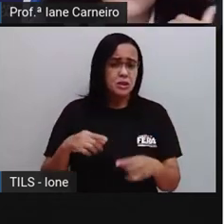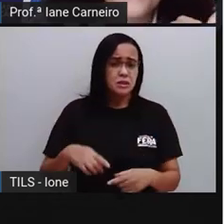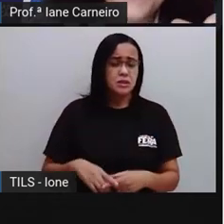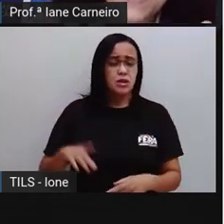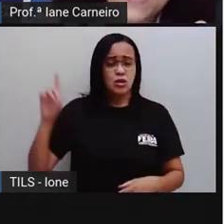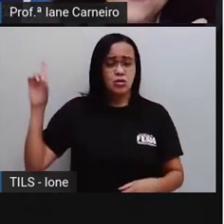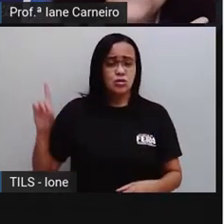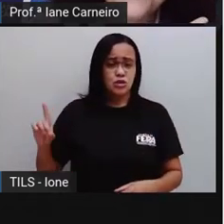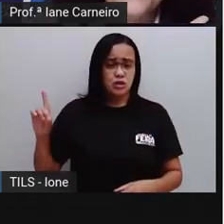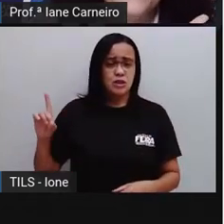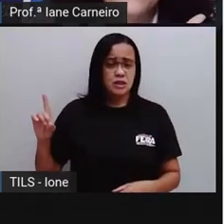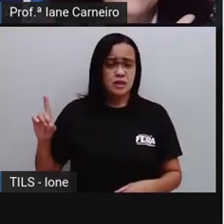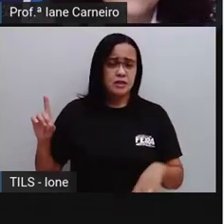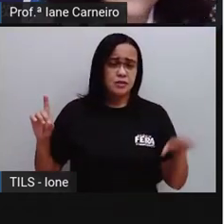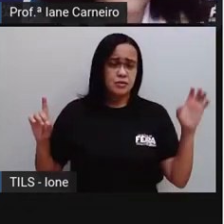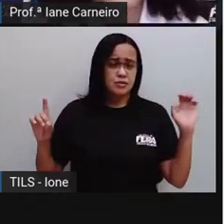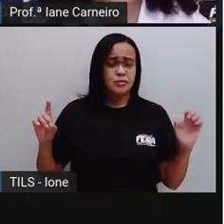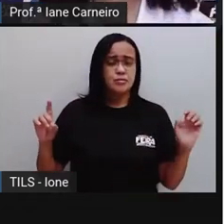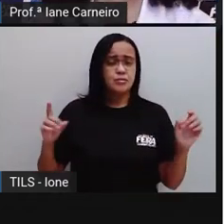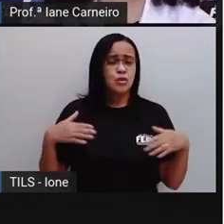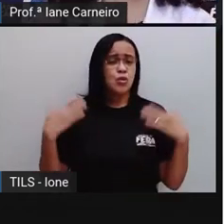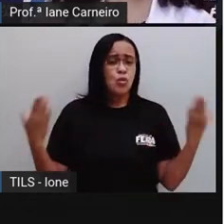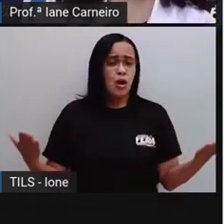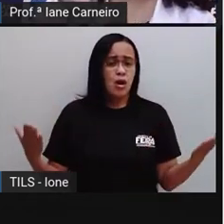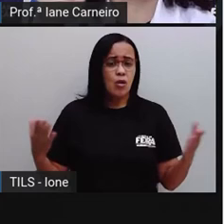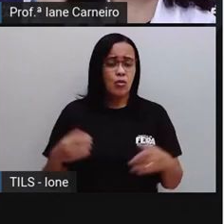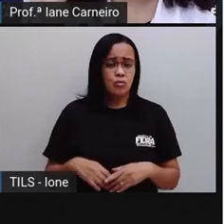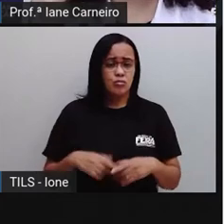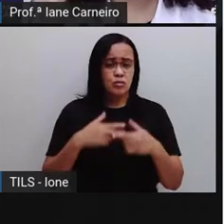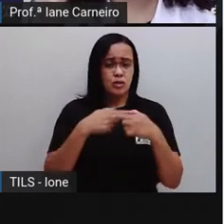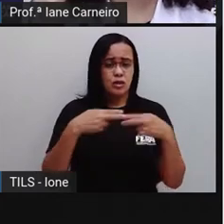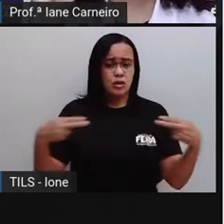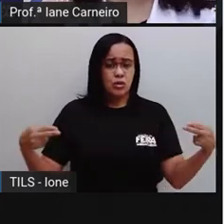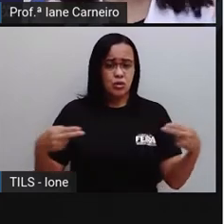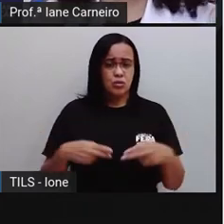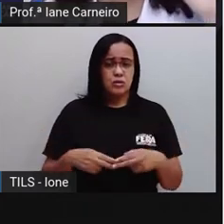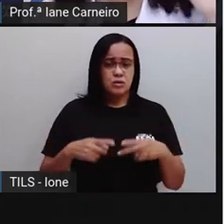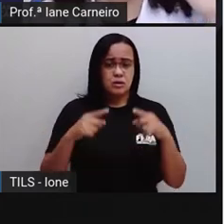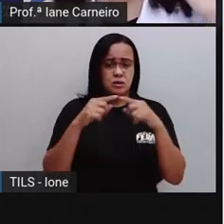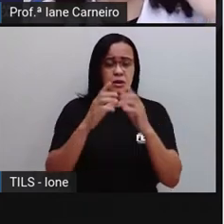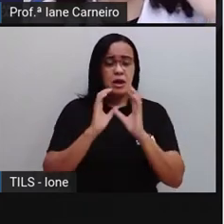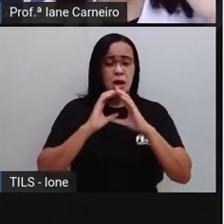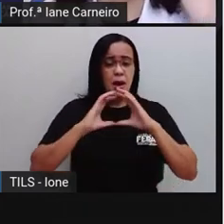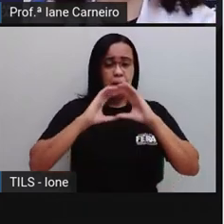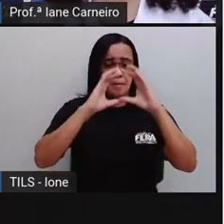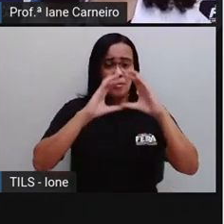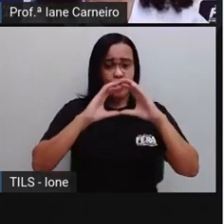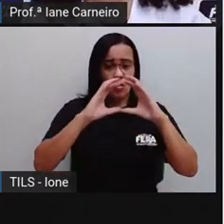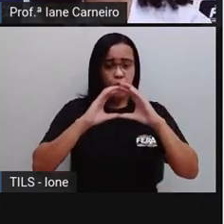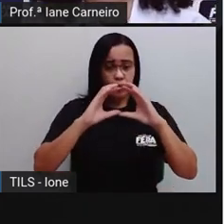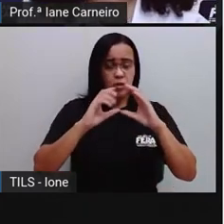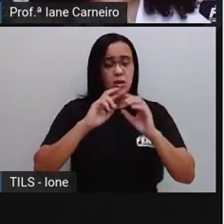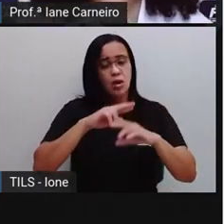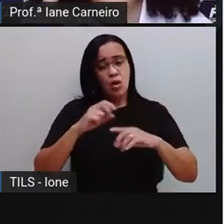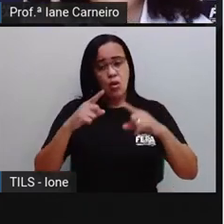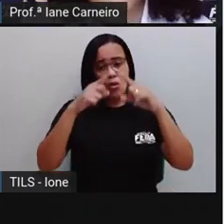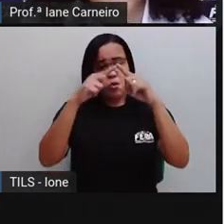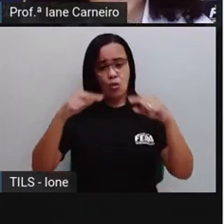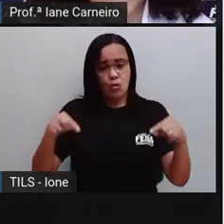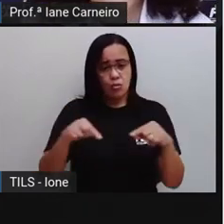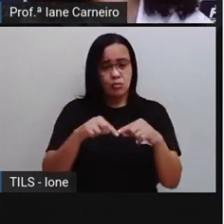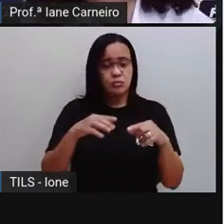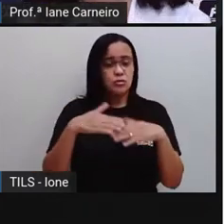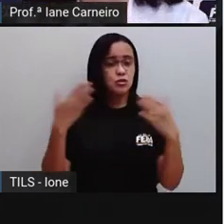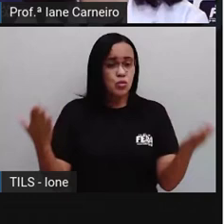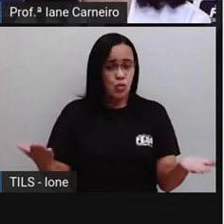ou o peão? Então aqui, ó, direito e esquerdo. Como a gente tá, ó, ele tá